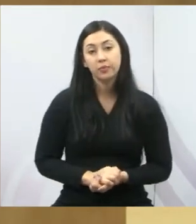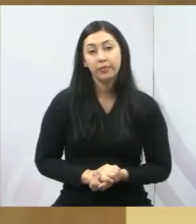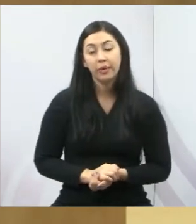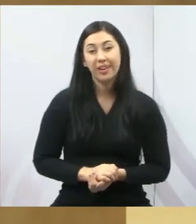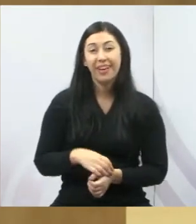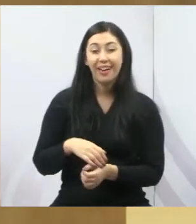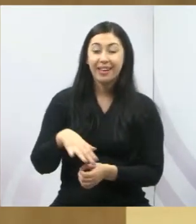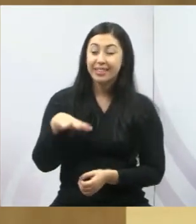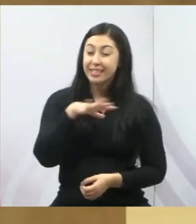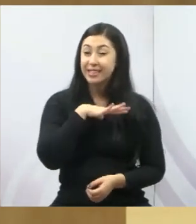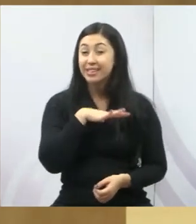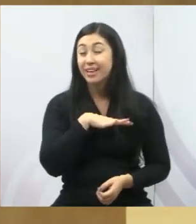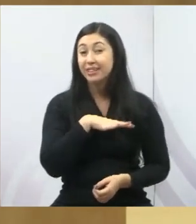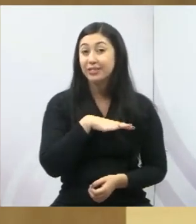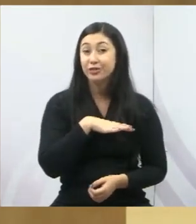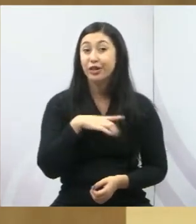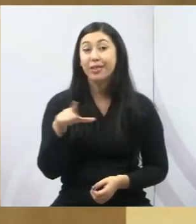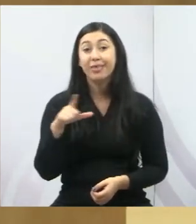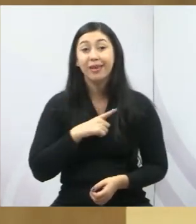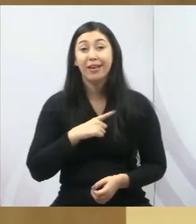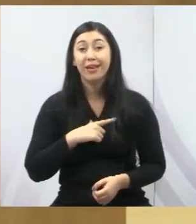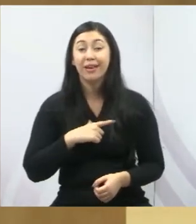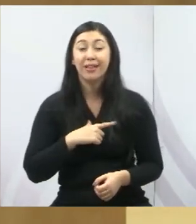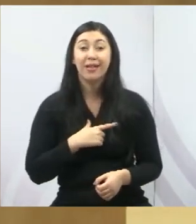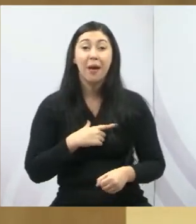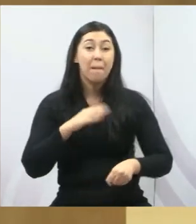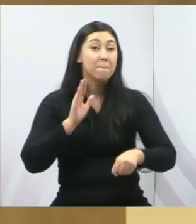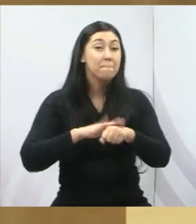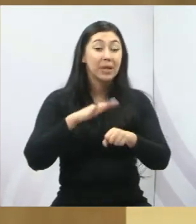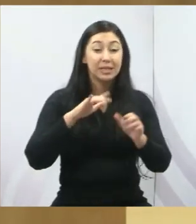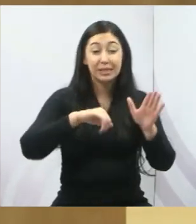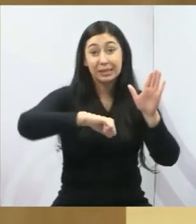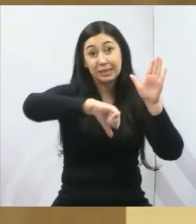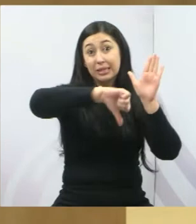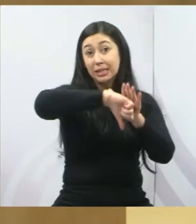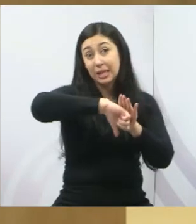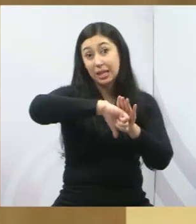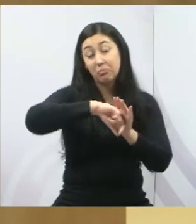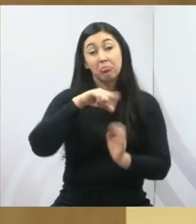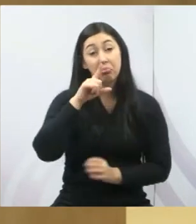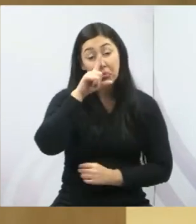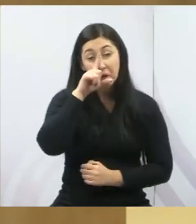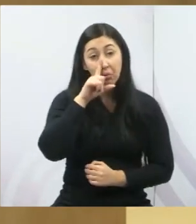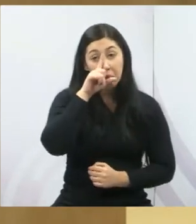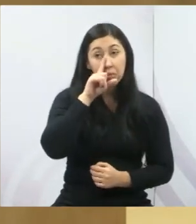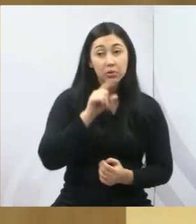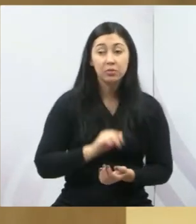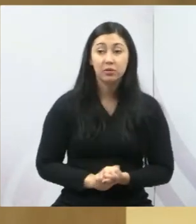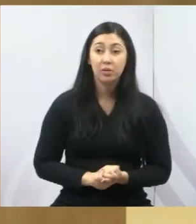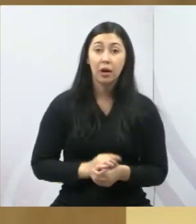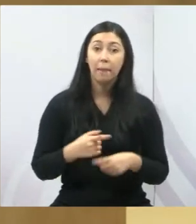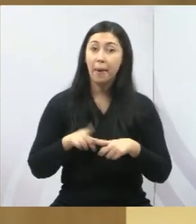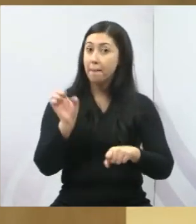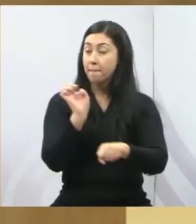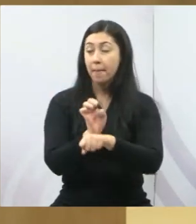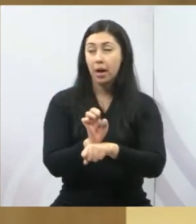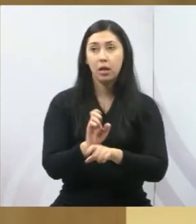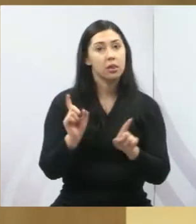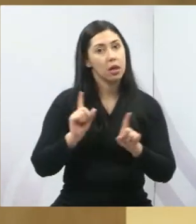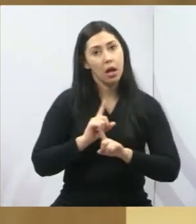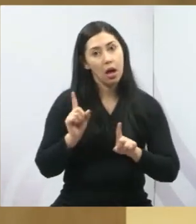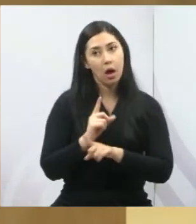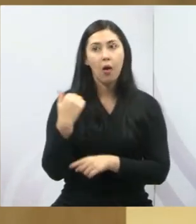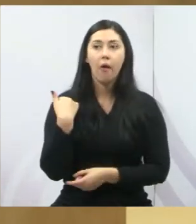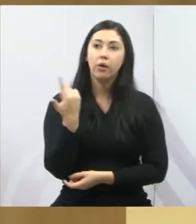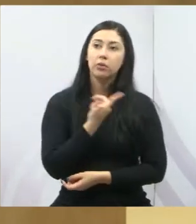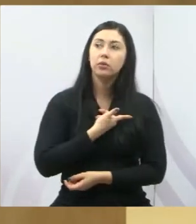município a ter índices mais satisfatórios no que pertine à segurança pública. Agora não para por aí, porque nós